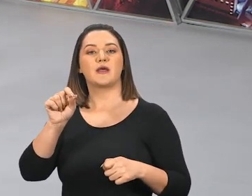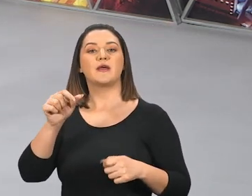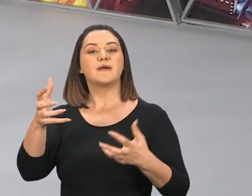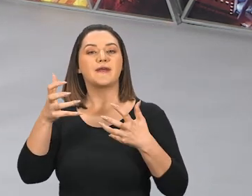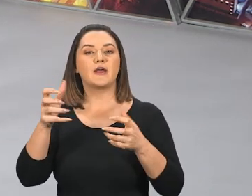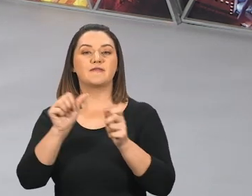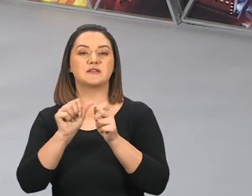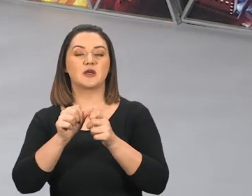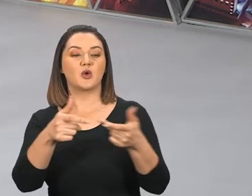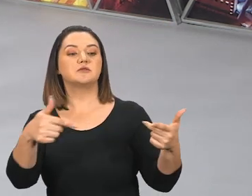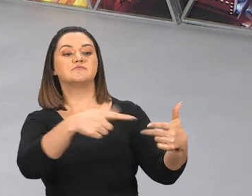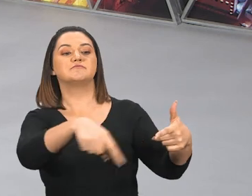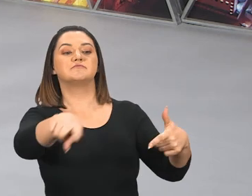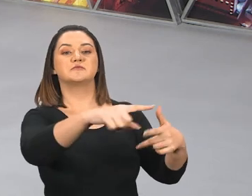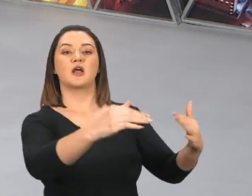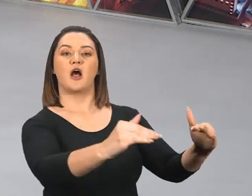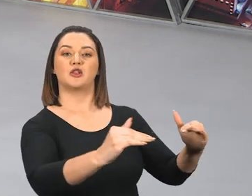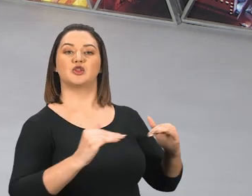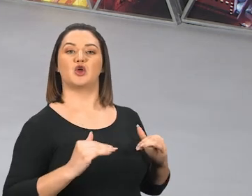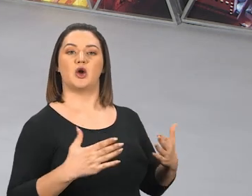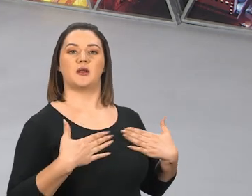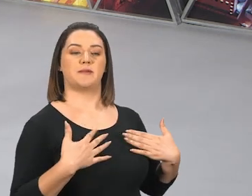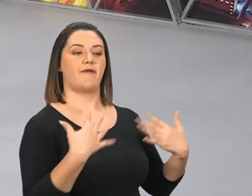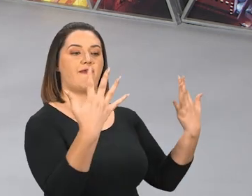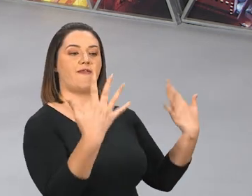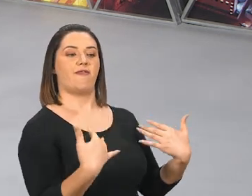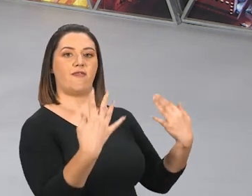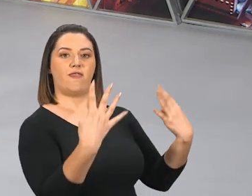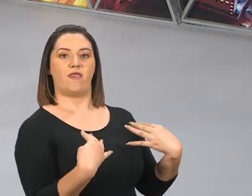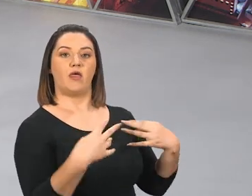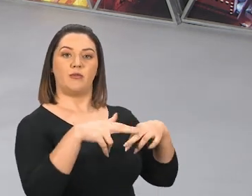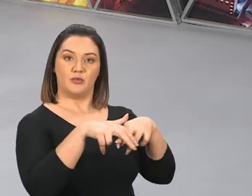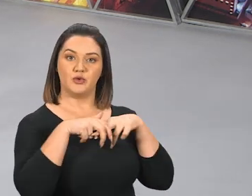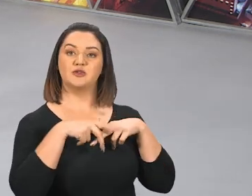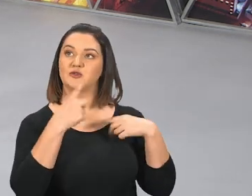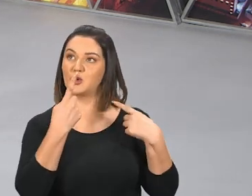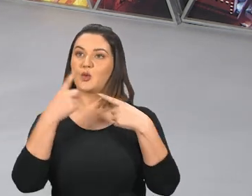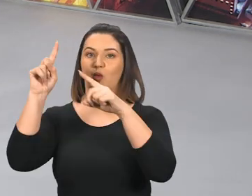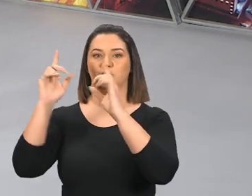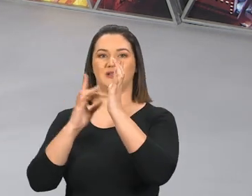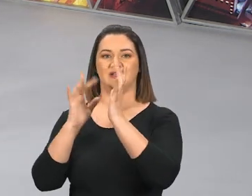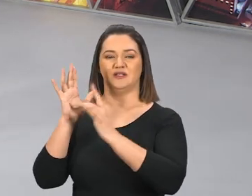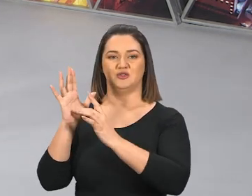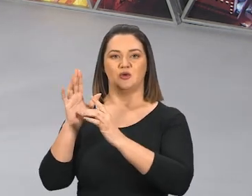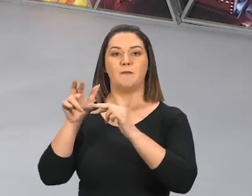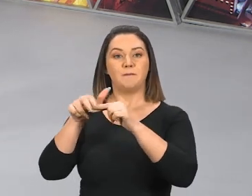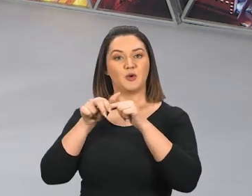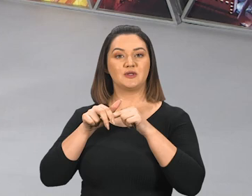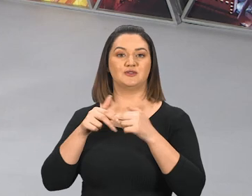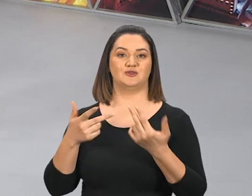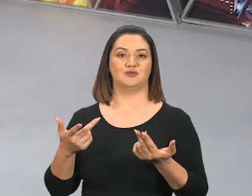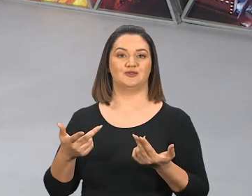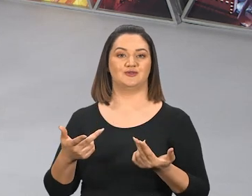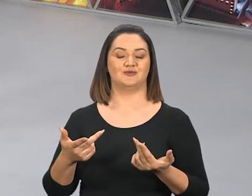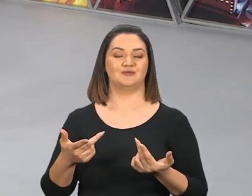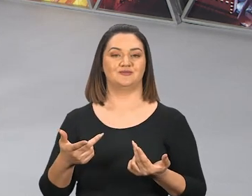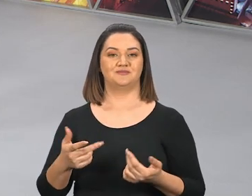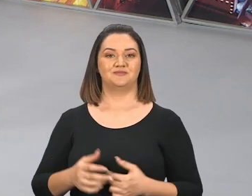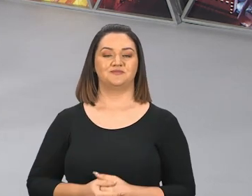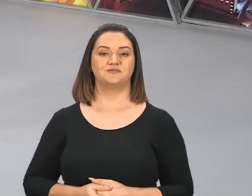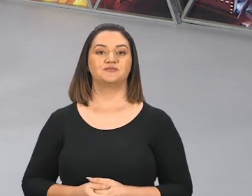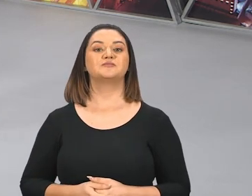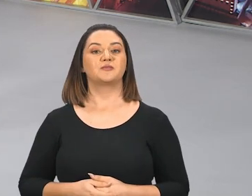algo, Para ser adorado como Cristo, E por isso ele é o anticristo, E com isso ele se opõe a Cristo,